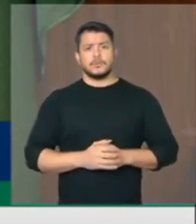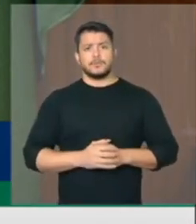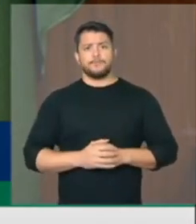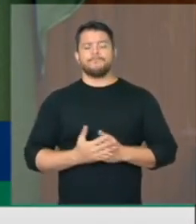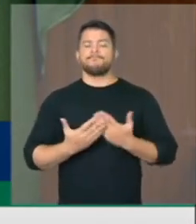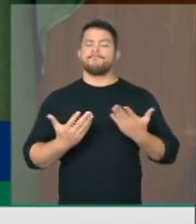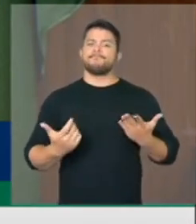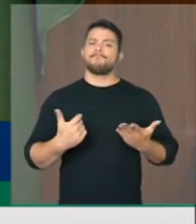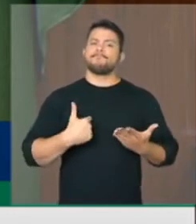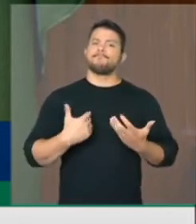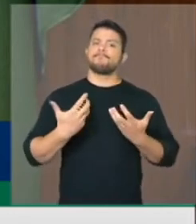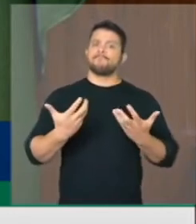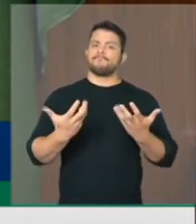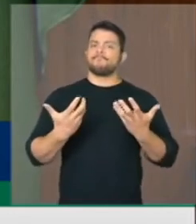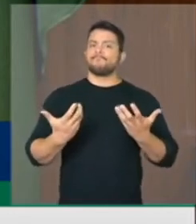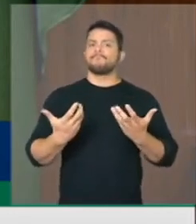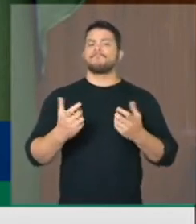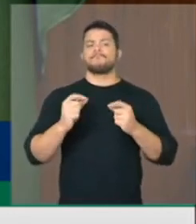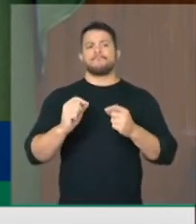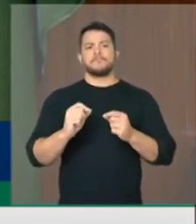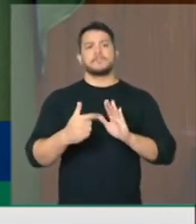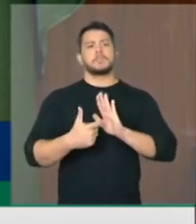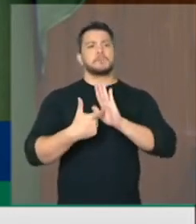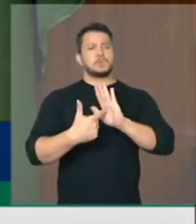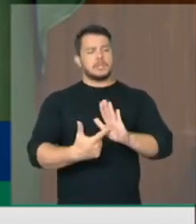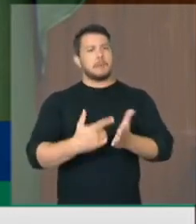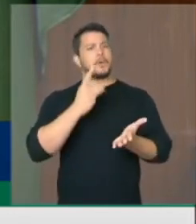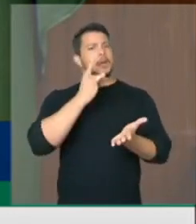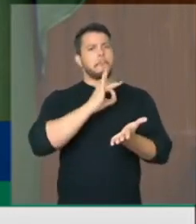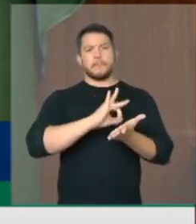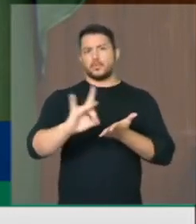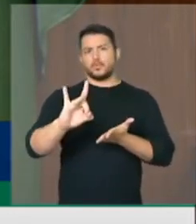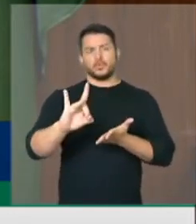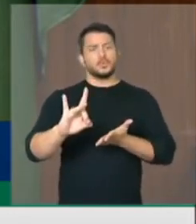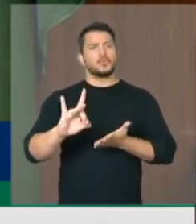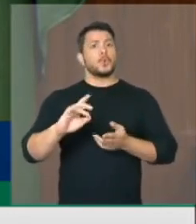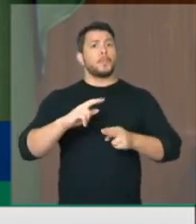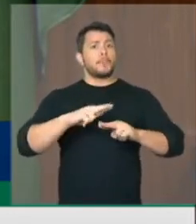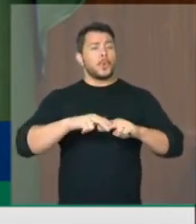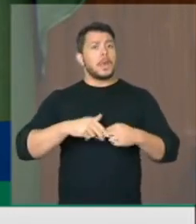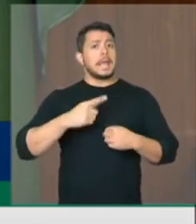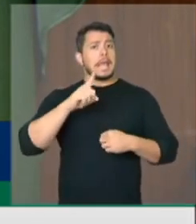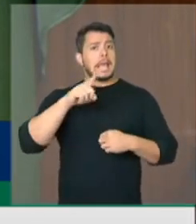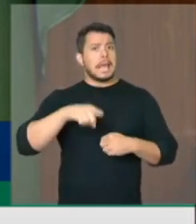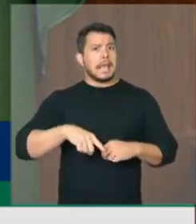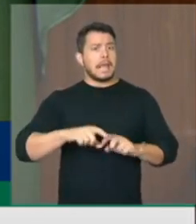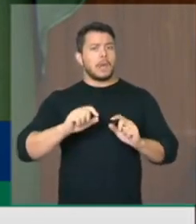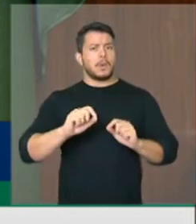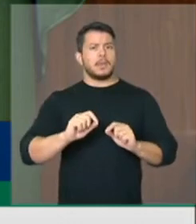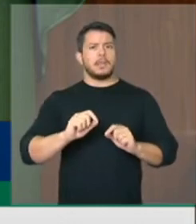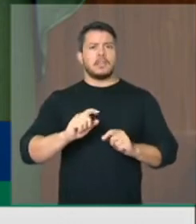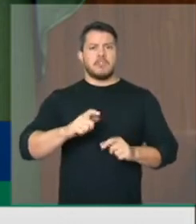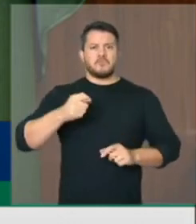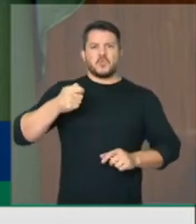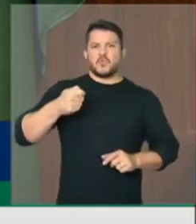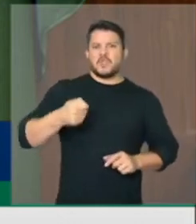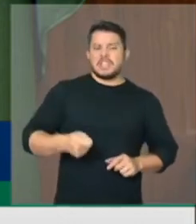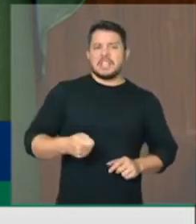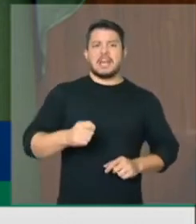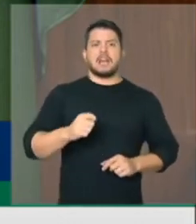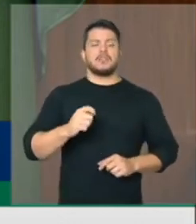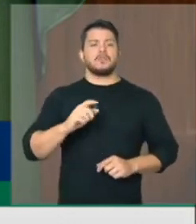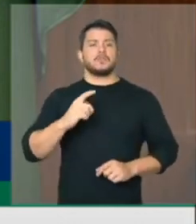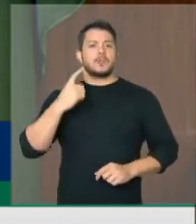manifestar o nosso repúdio a essa atitude absolutamente autoritária do governador João Dória,